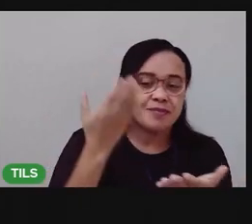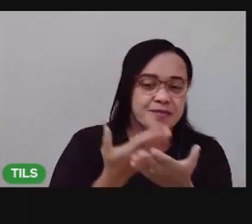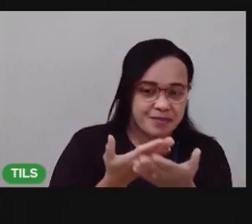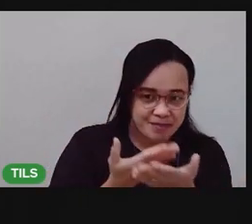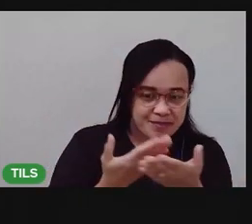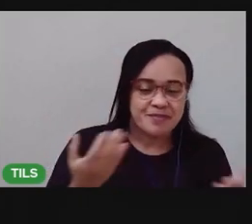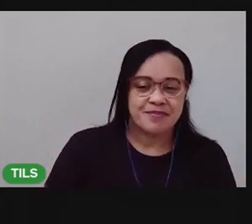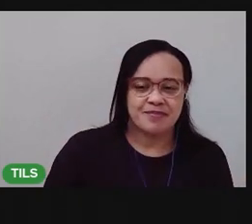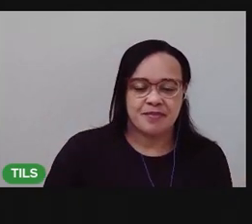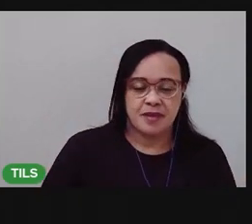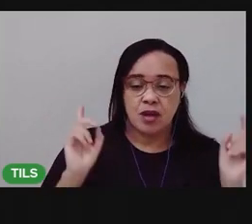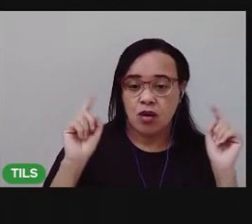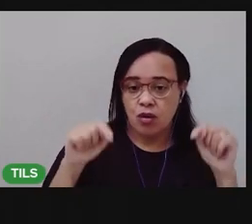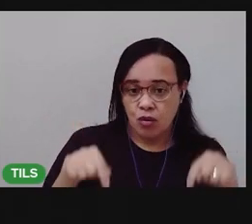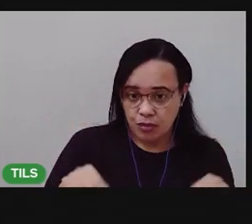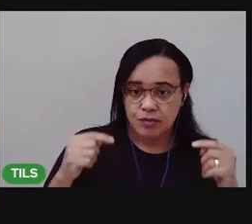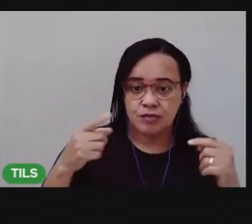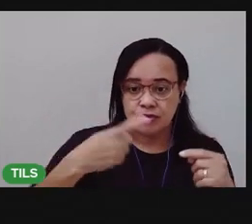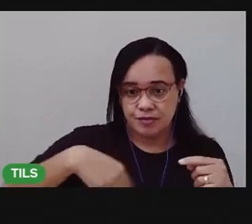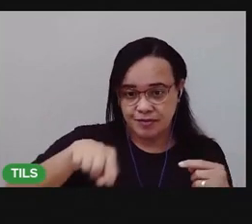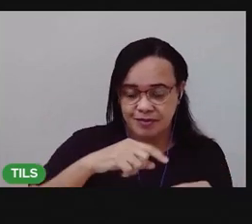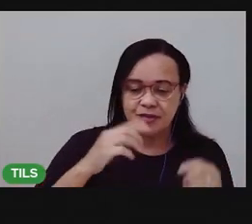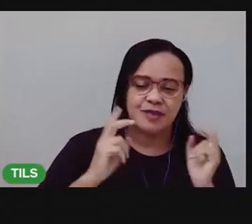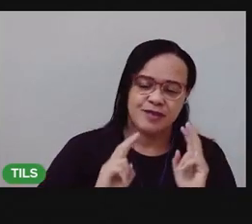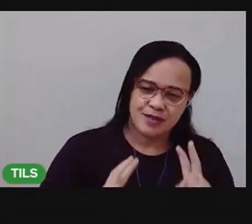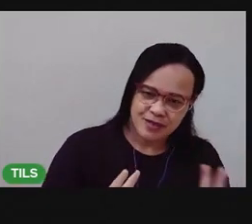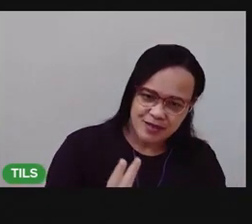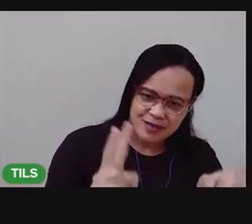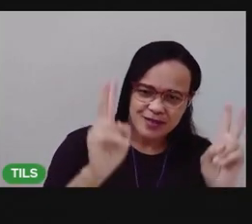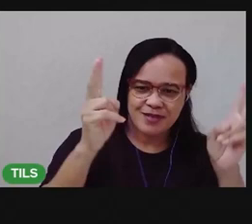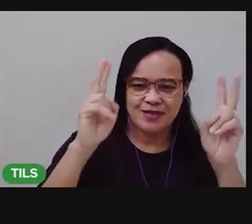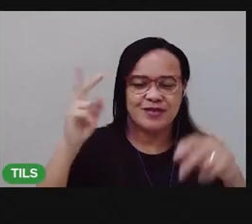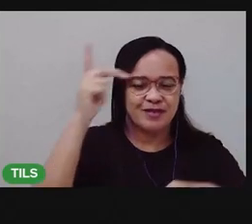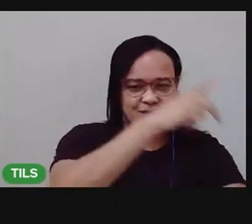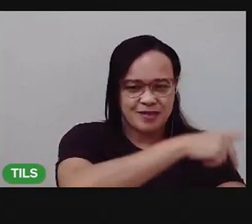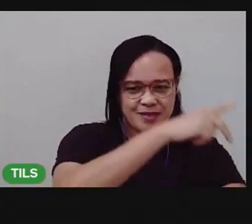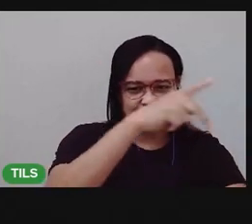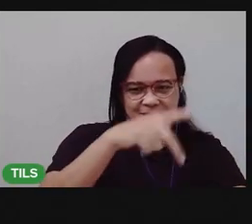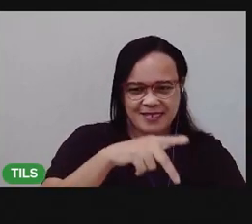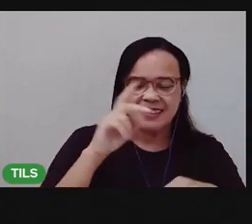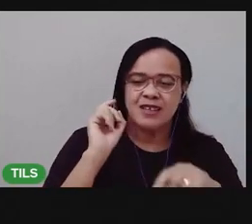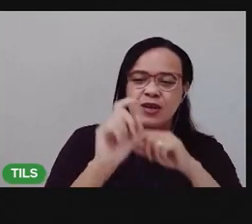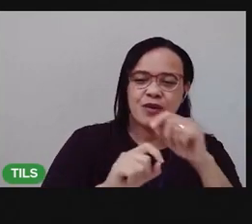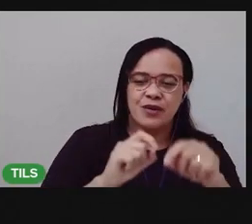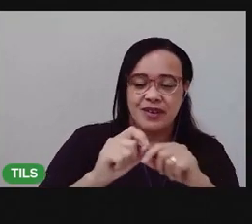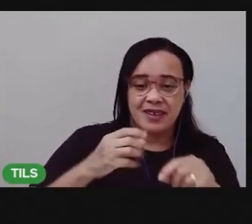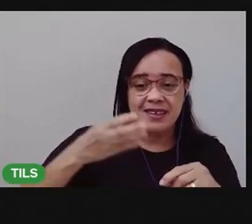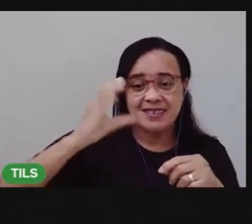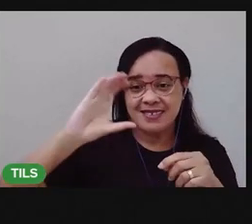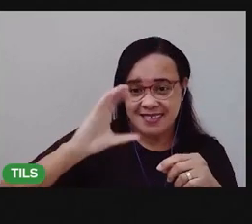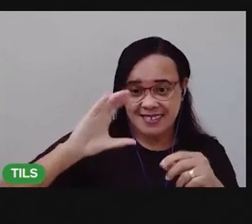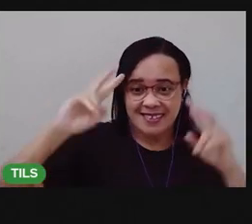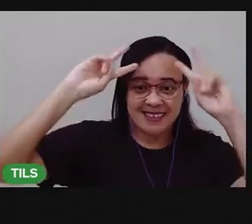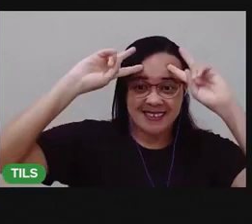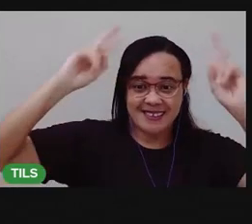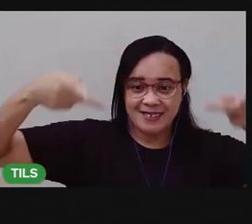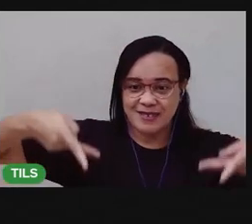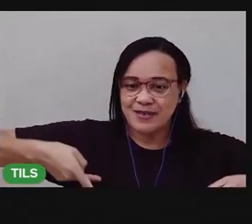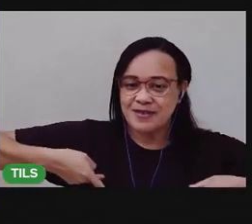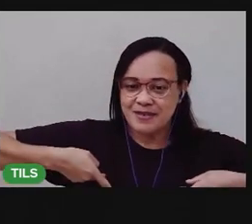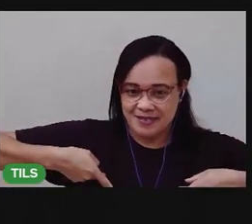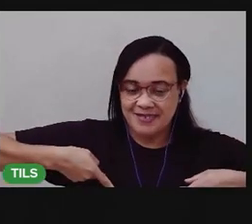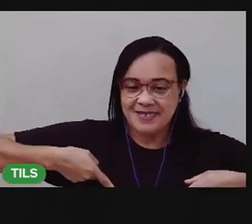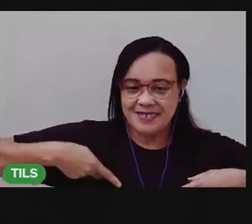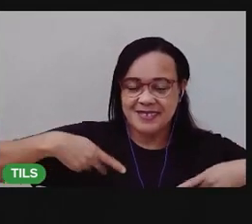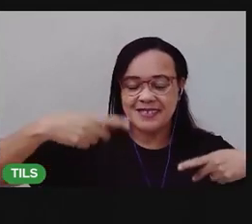Então, hoje a gente vai continuar o nosso percurso pedagógico com a aula de Ciências Humanas. Já vou